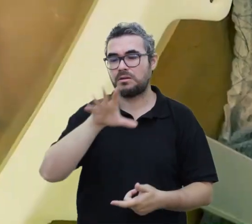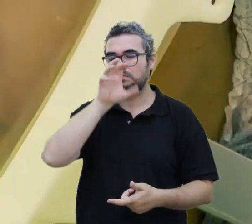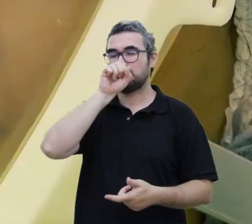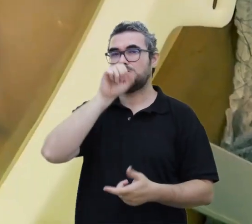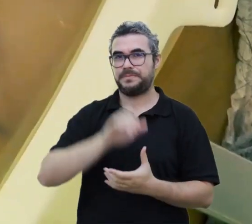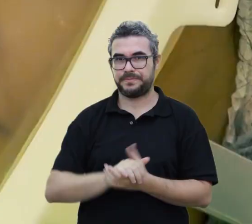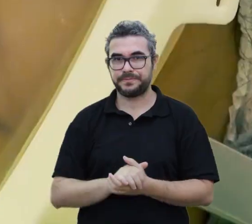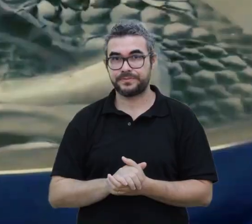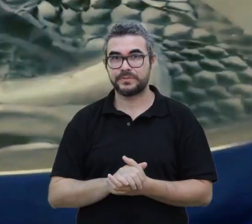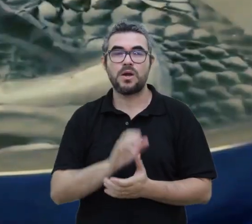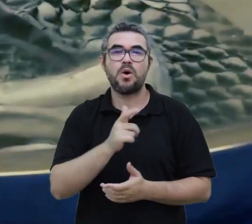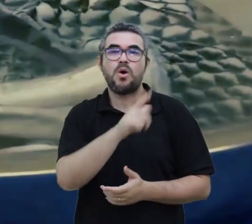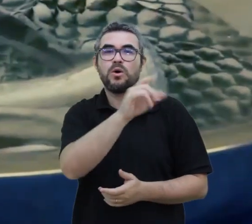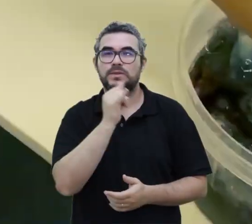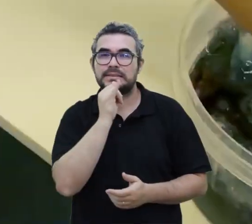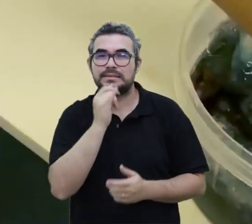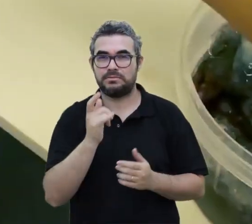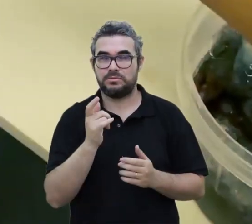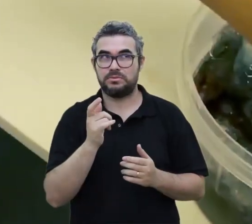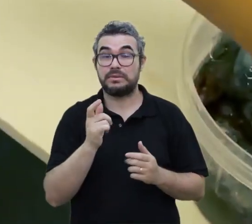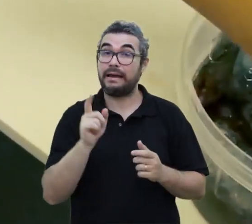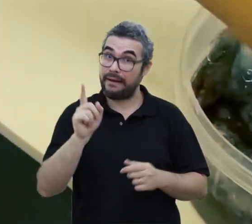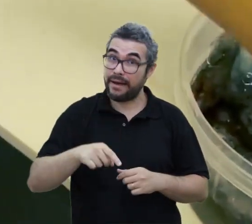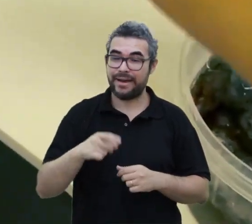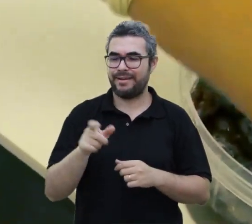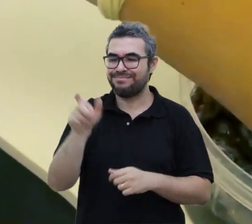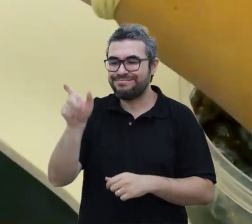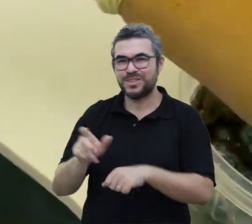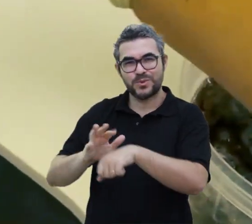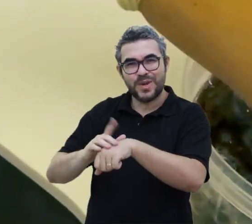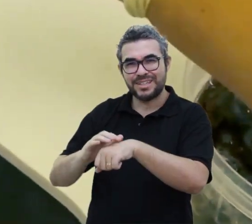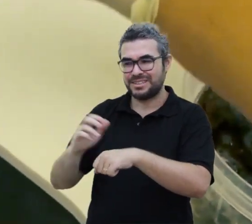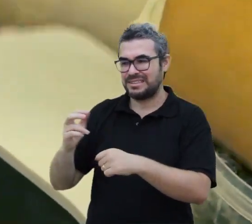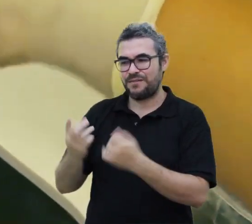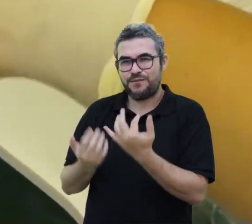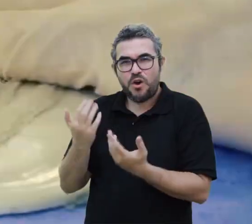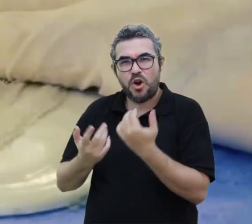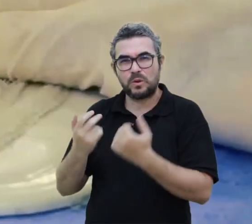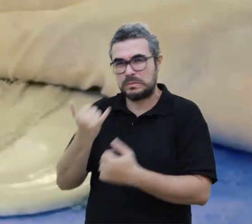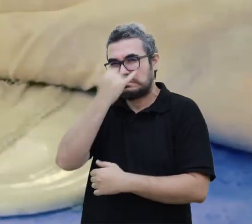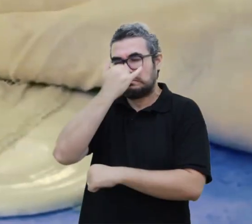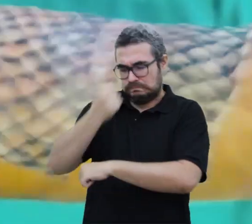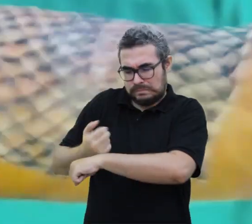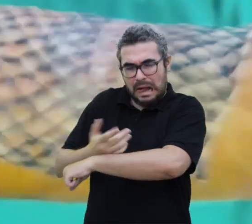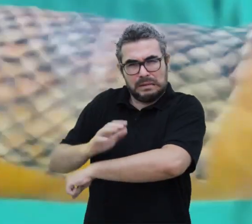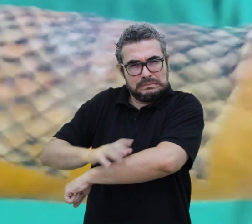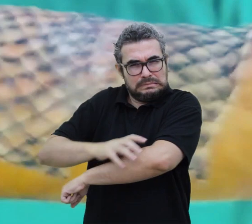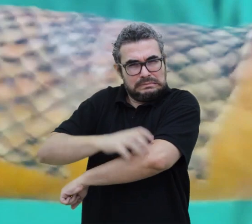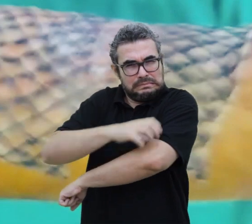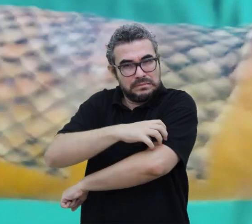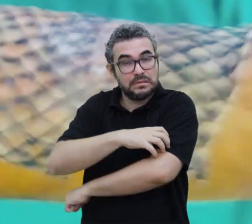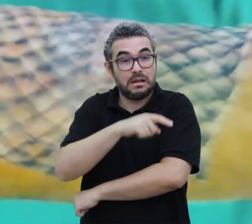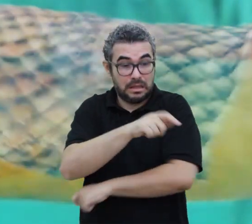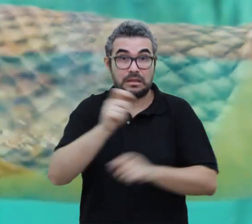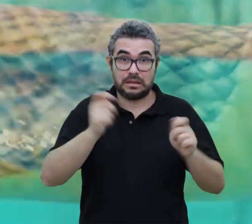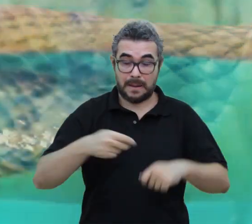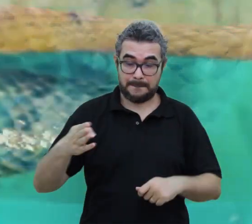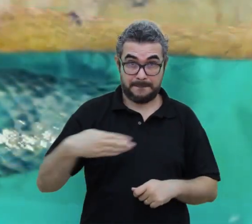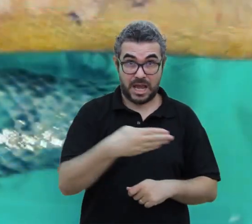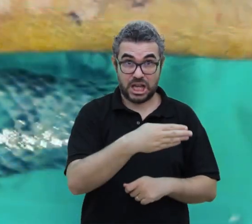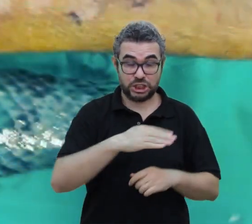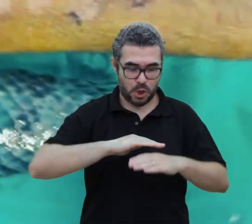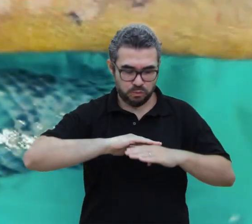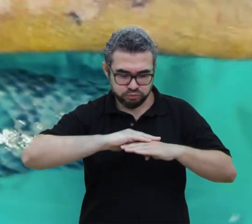problemas respiratórios. Outro exemplo de tecnologia que pode vir a ser transferida para a sociedade é o uso da pele da tilápia no